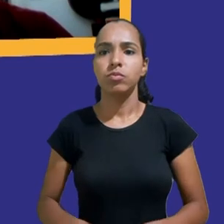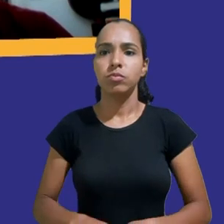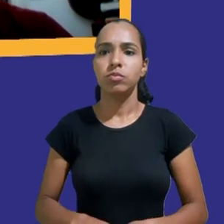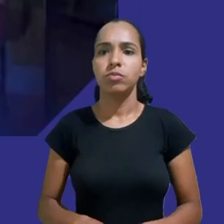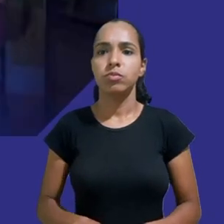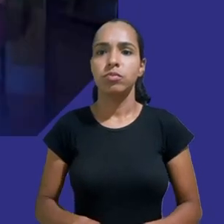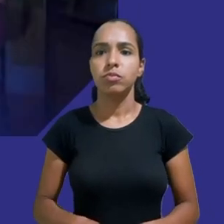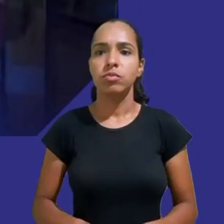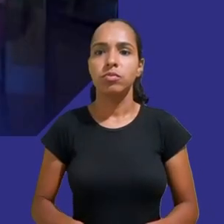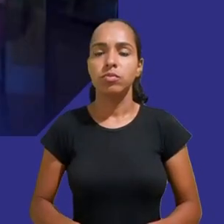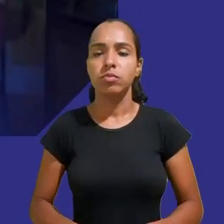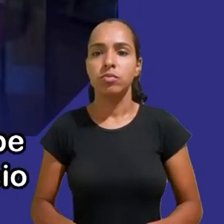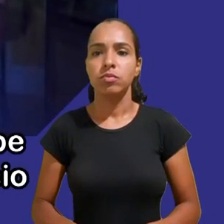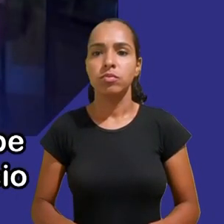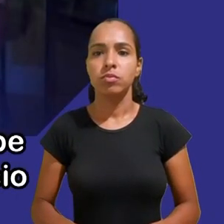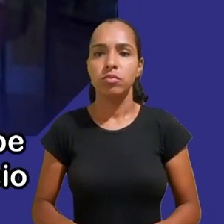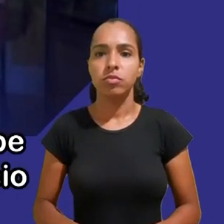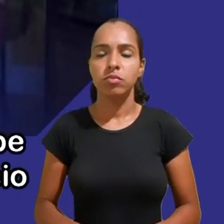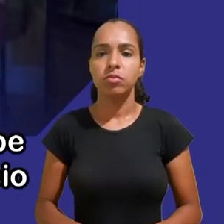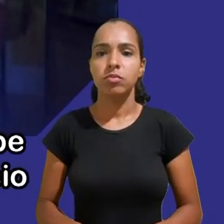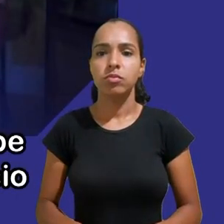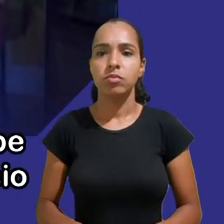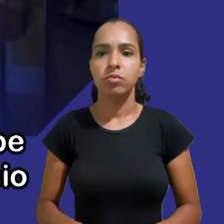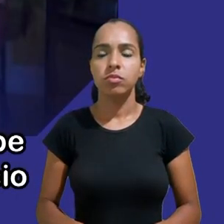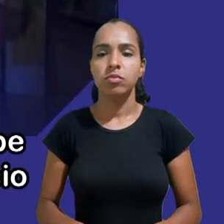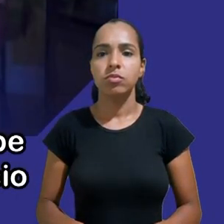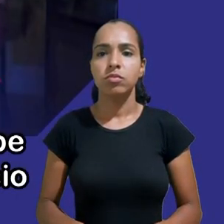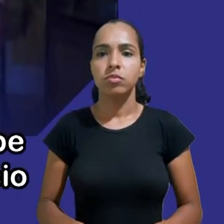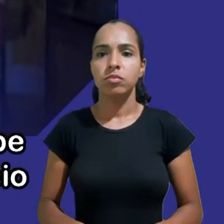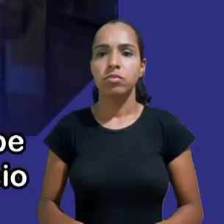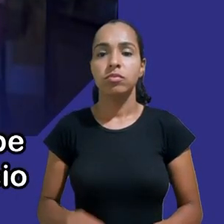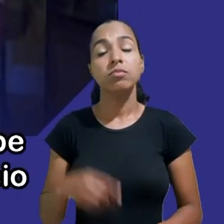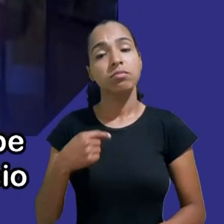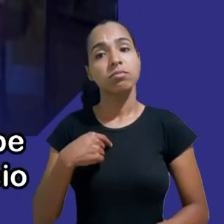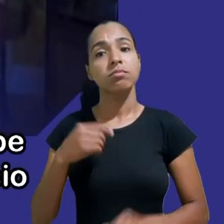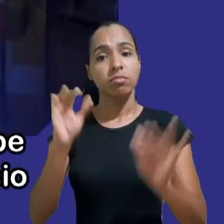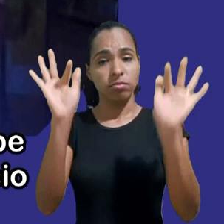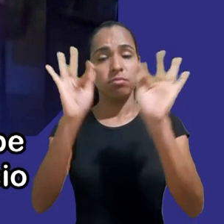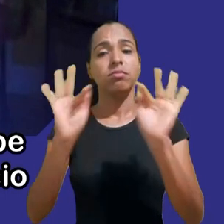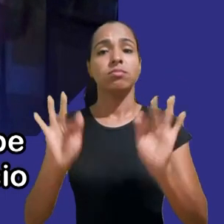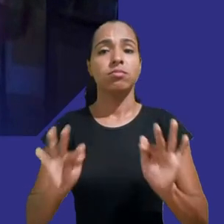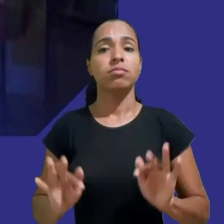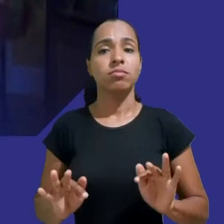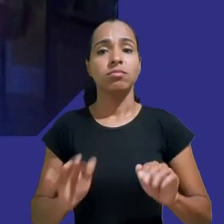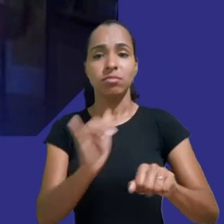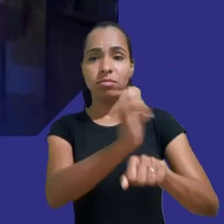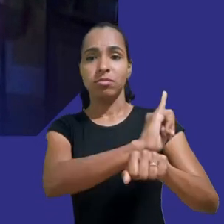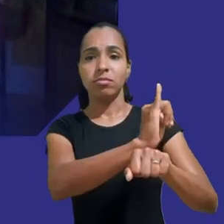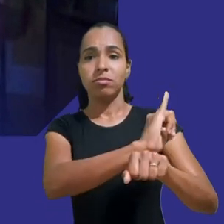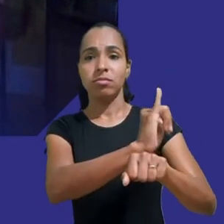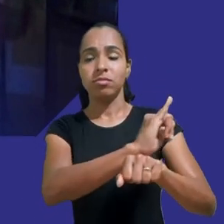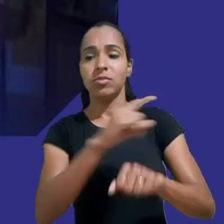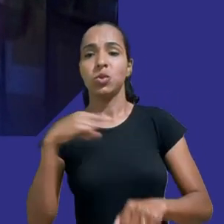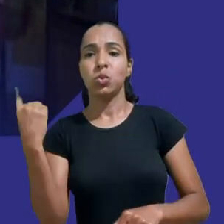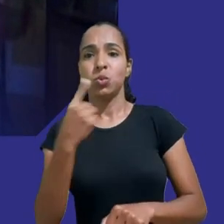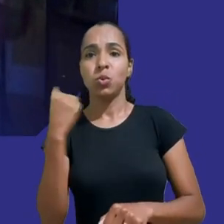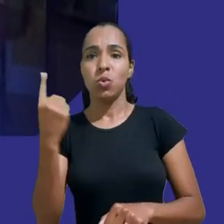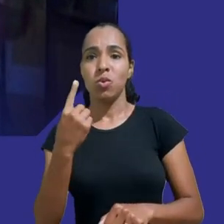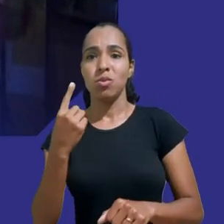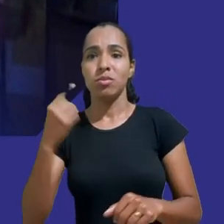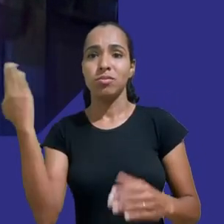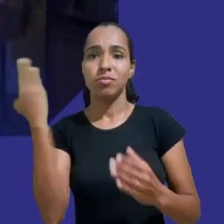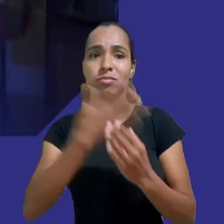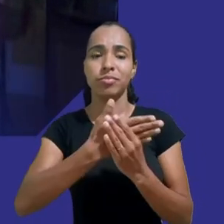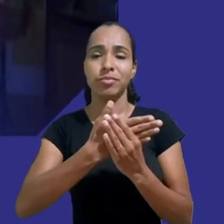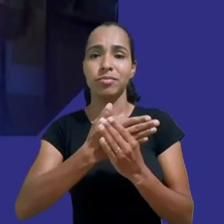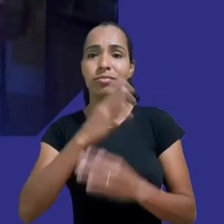Fico muito feliz em saber que nossa denúncia contra o YouTube junto à Comissão Federal de Comércio foi uma motivação